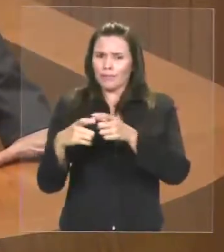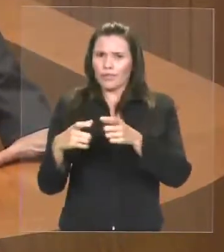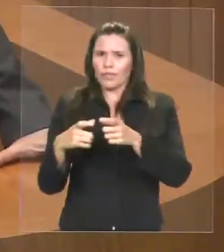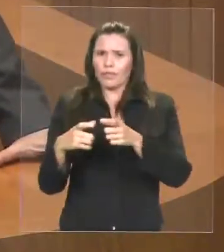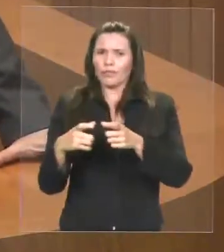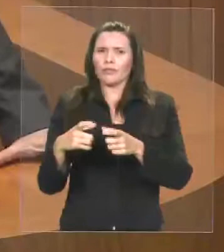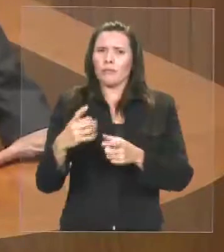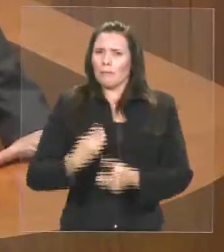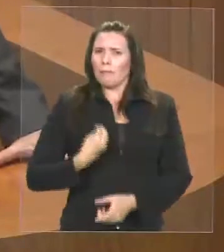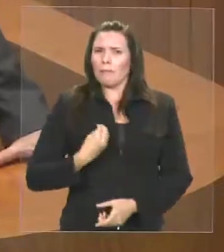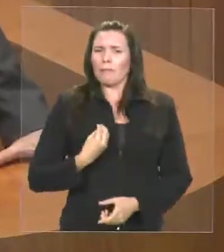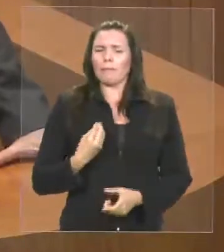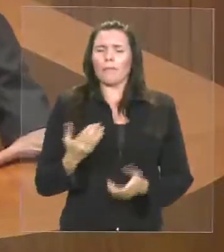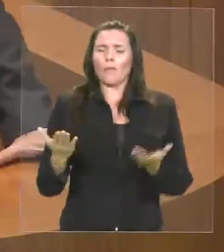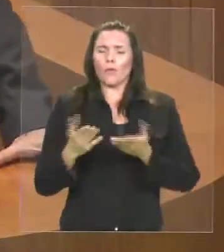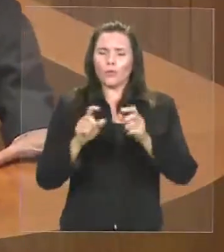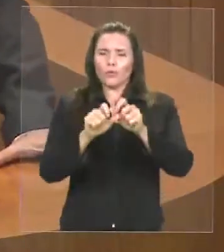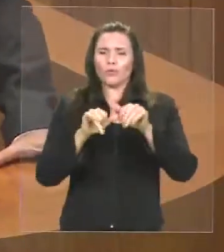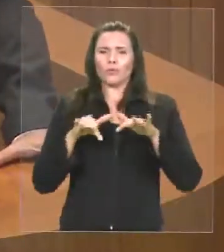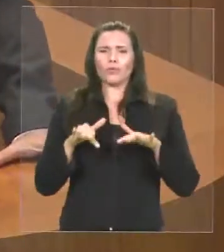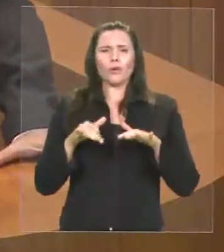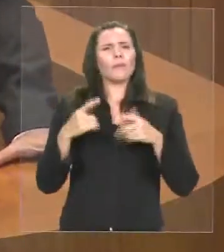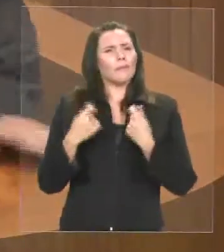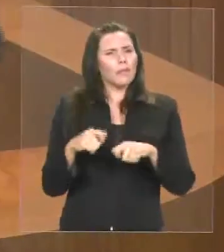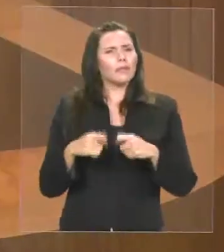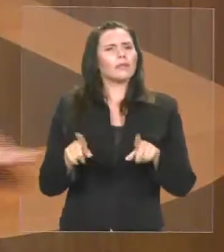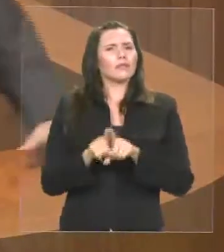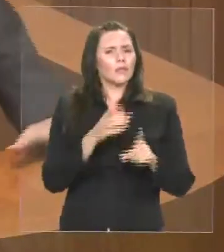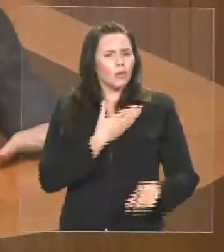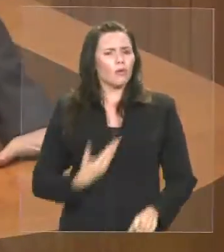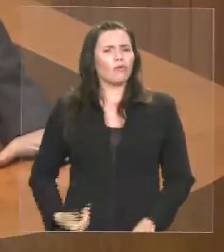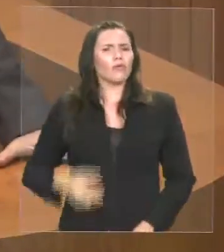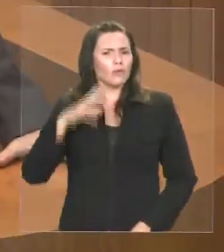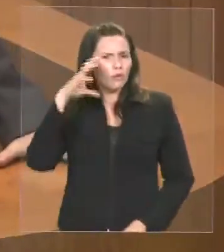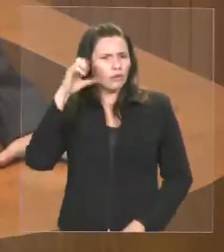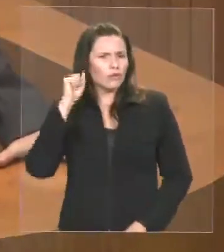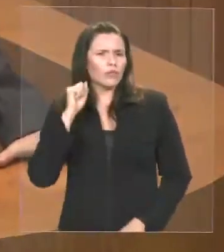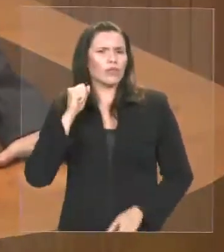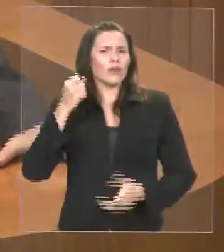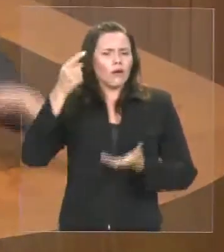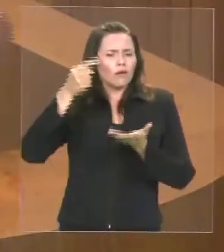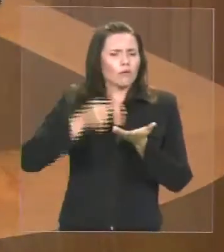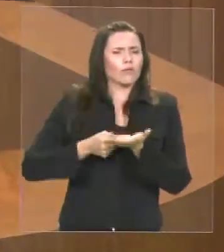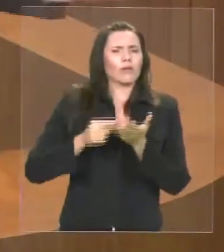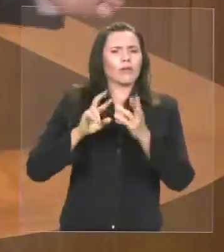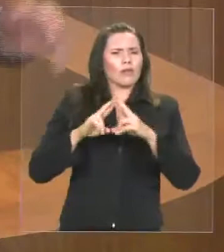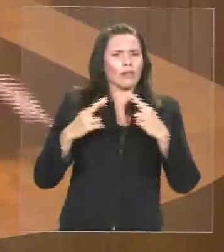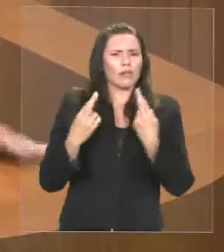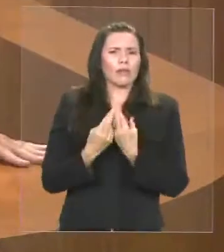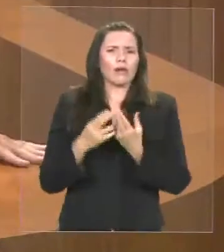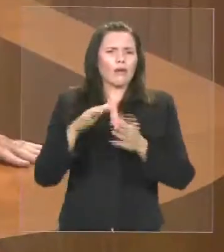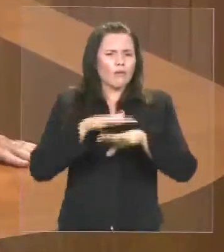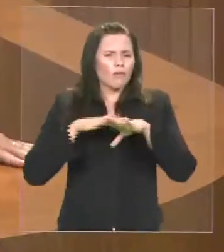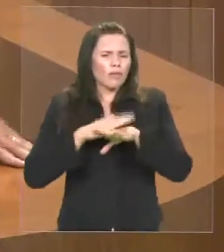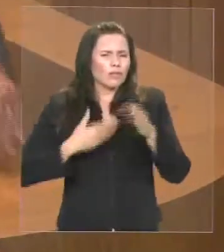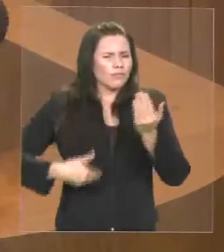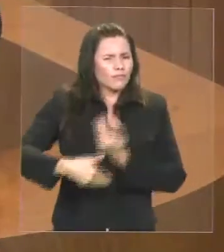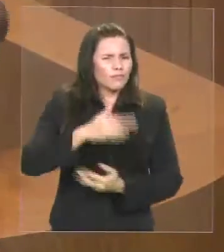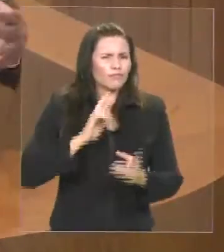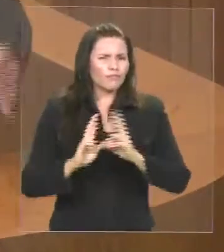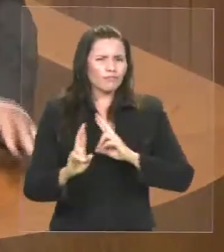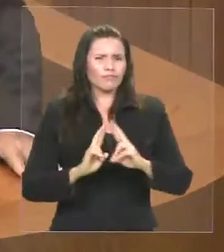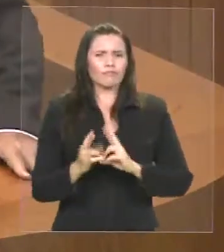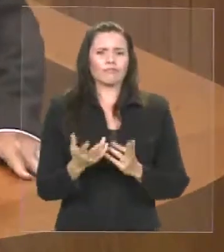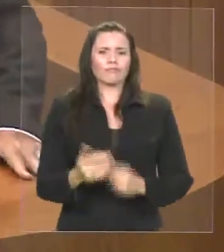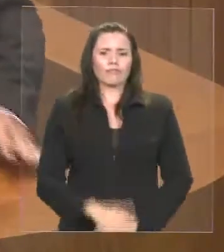valorizados, precisam também ser ouvidos, porque se nós aprovarmos essa lei, o que nós estamos dizendo para o empresariado, para a